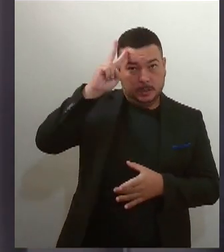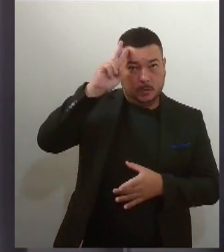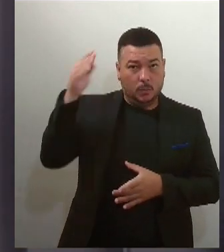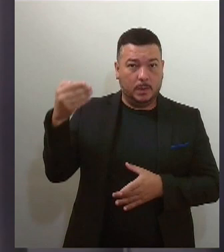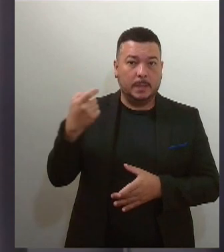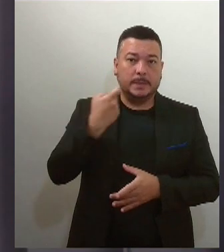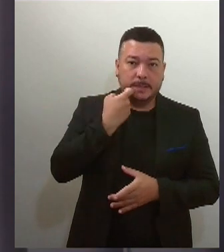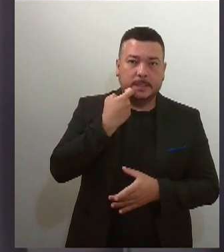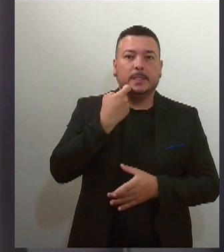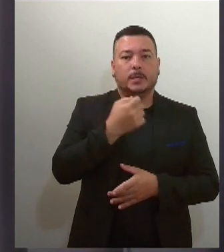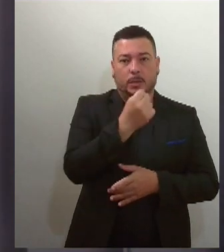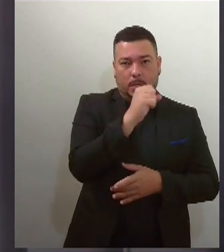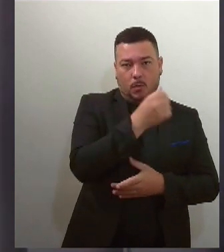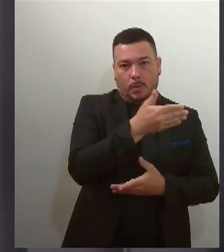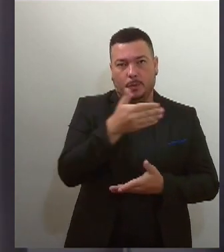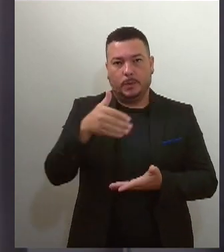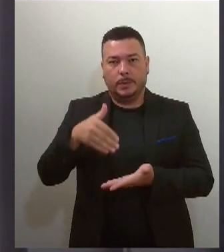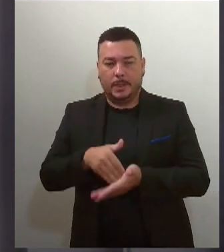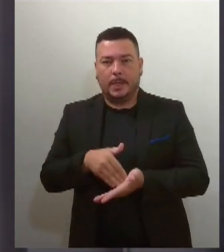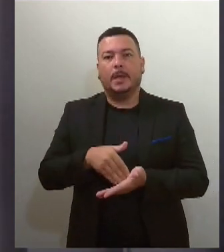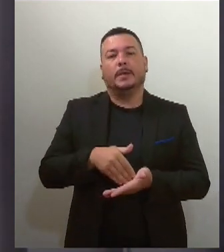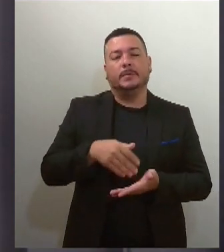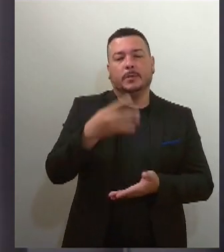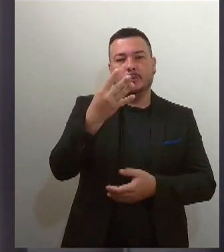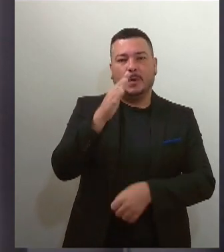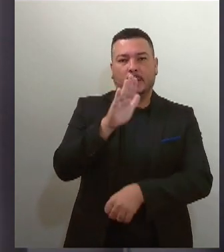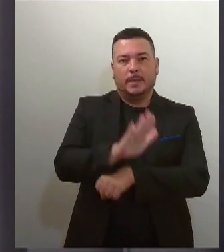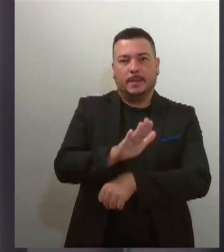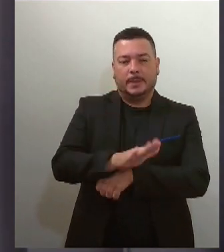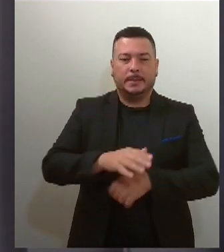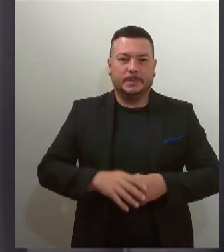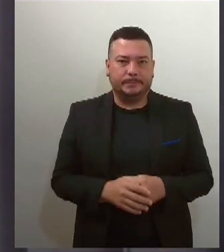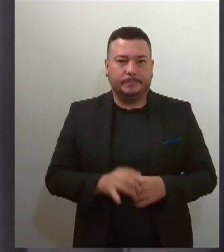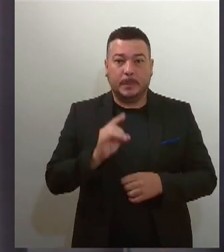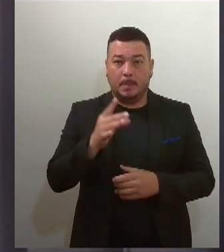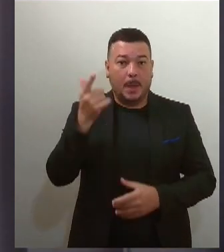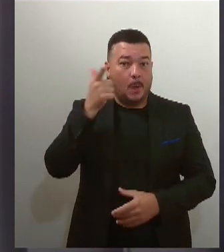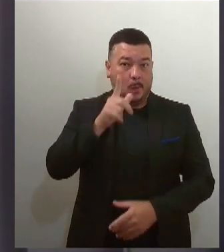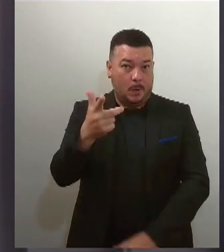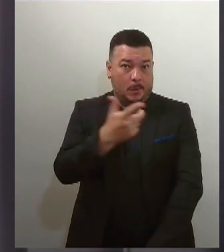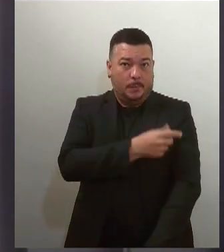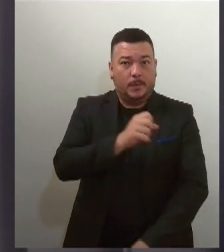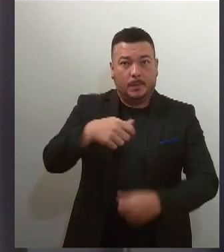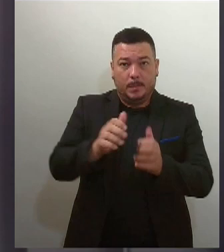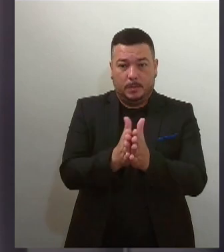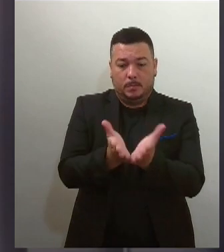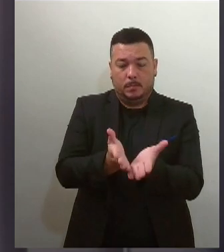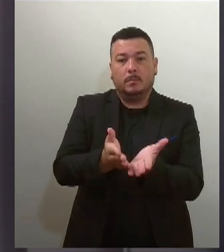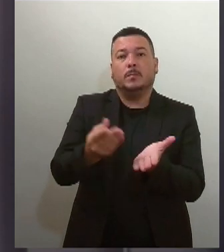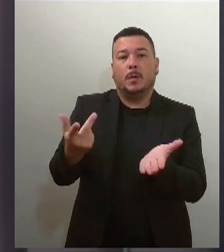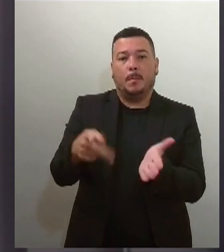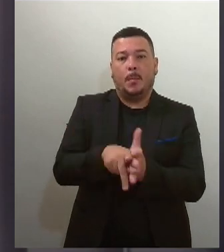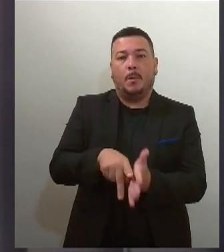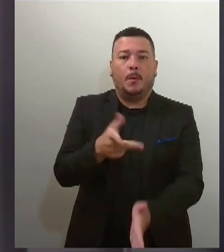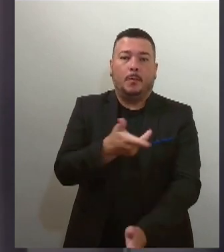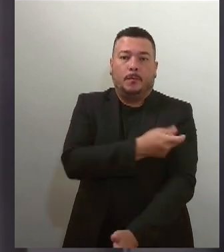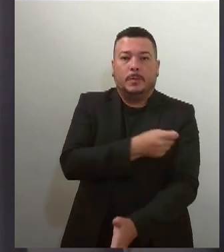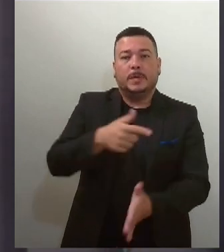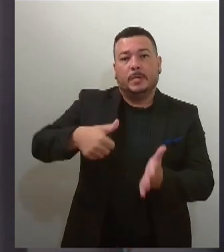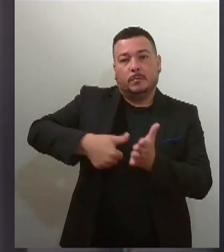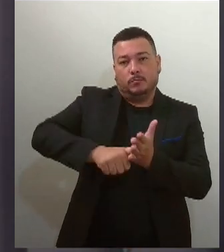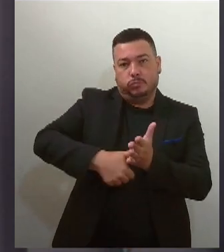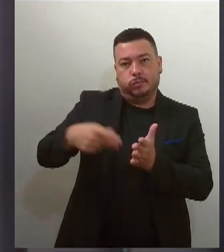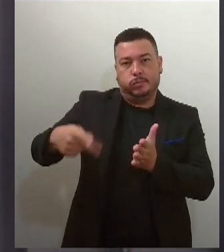16h30. Para vacinar, basta apresentar cartão de vacinação e documento de identificação da criança. Ainda